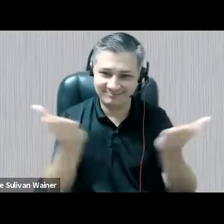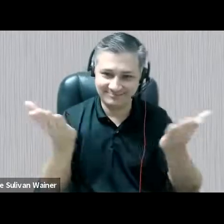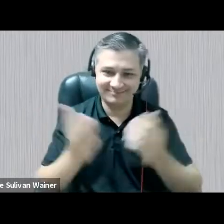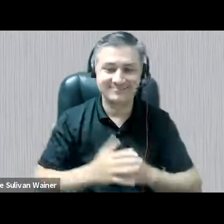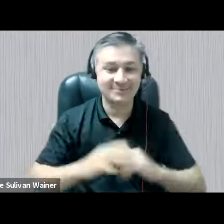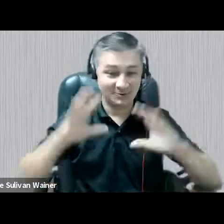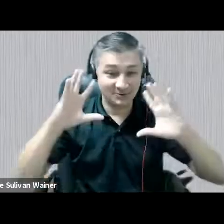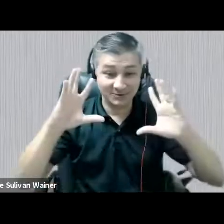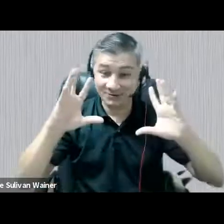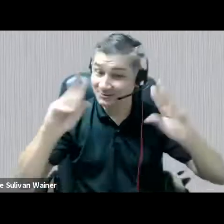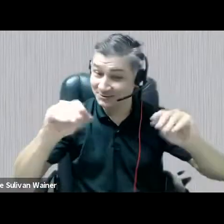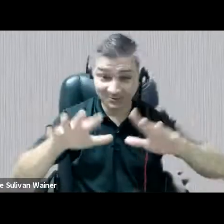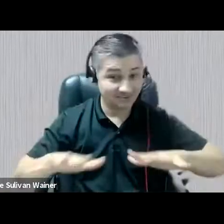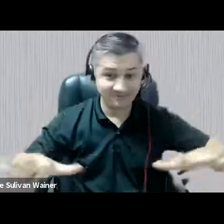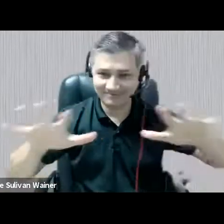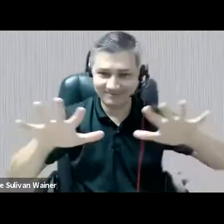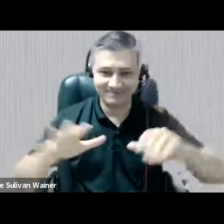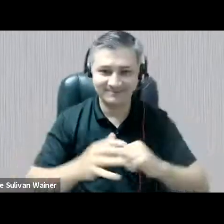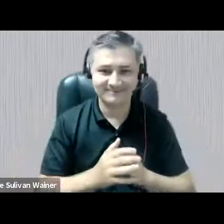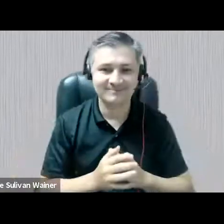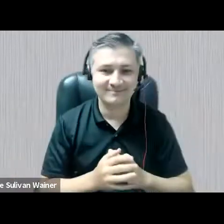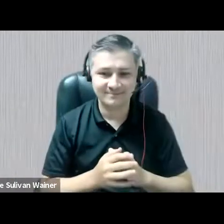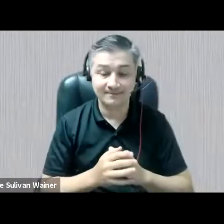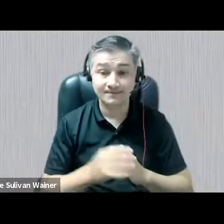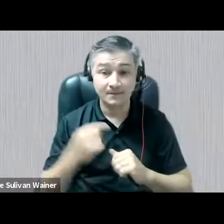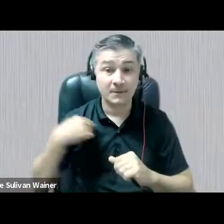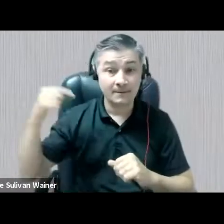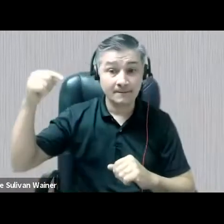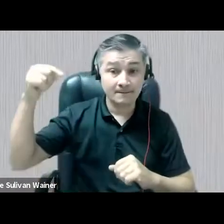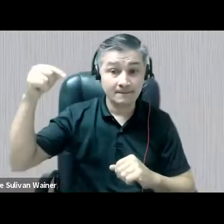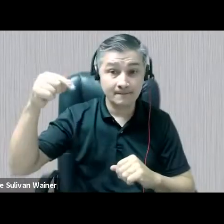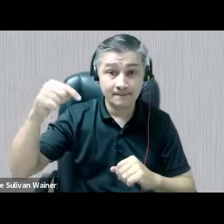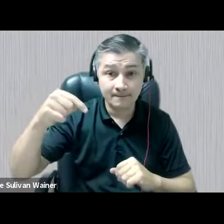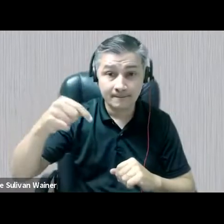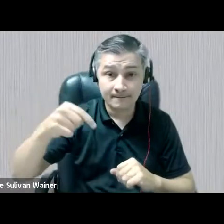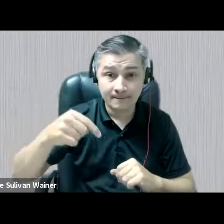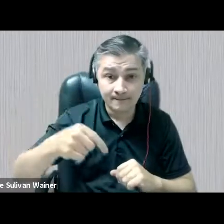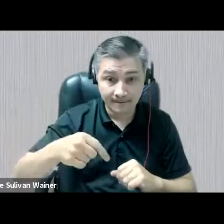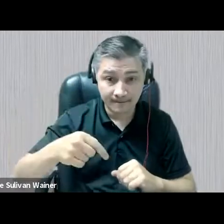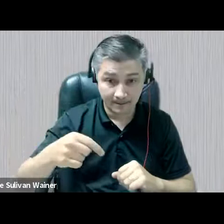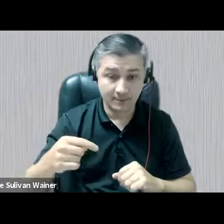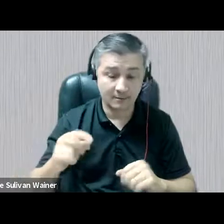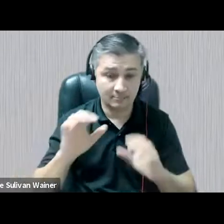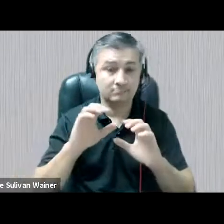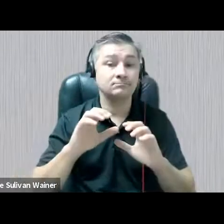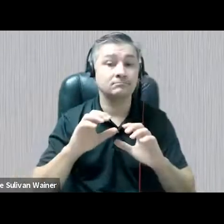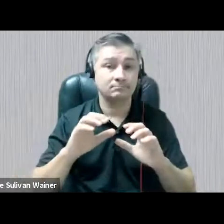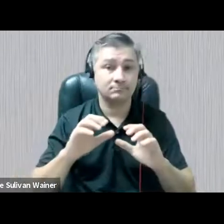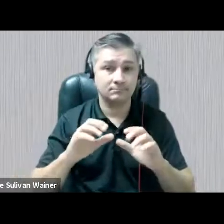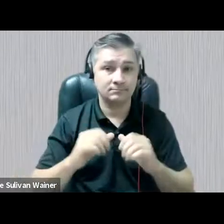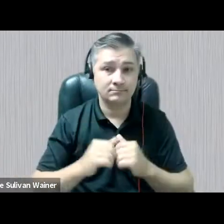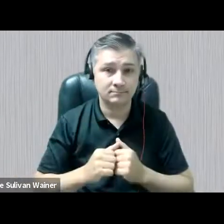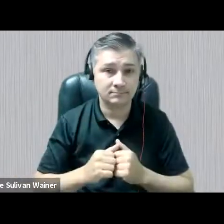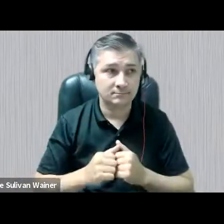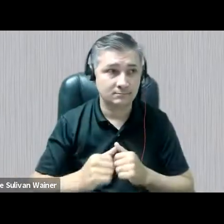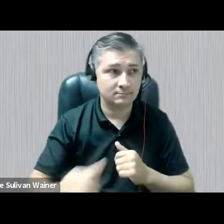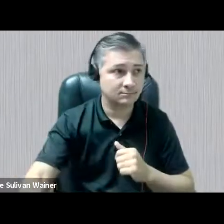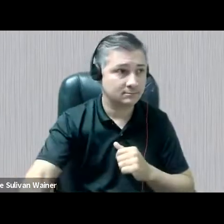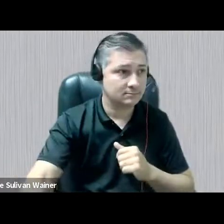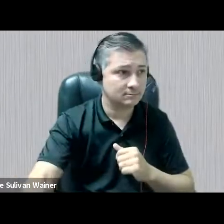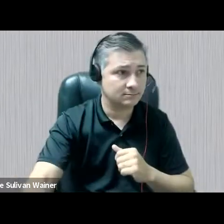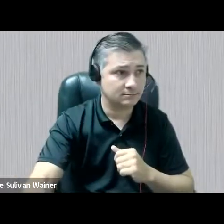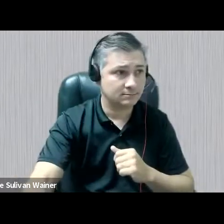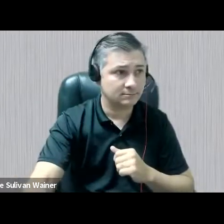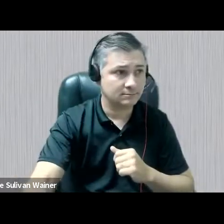todos e todos. Estamos aqui no evento Fazendo Gênero, com uma mesa